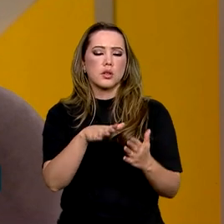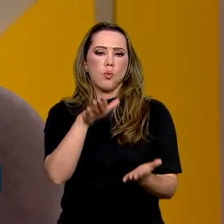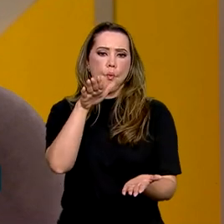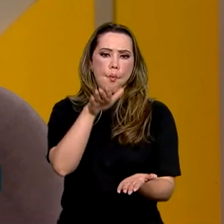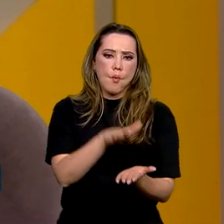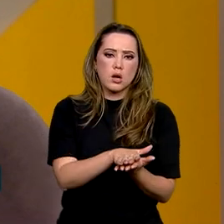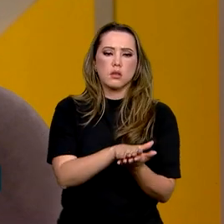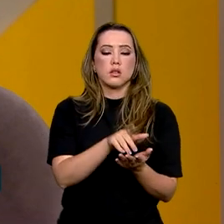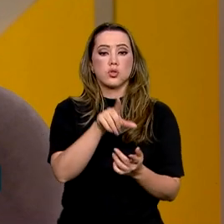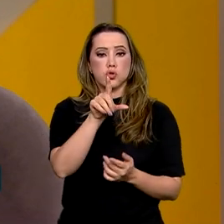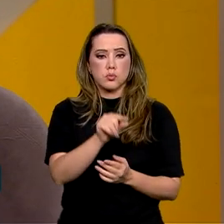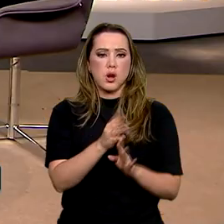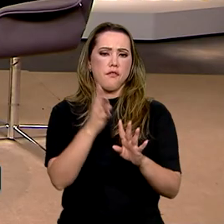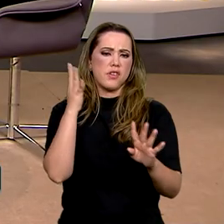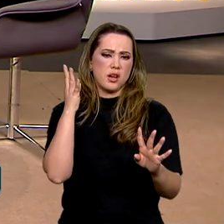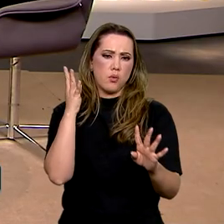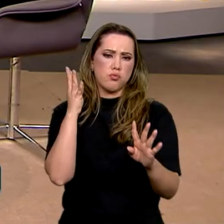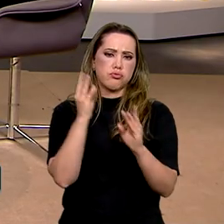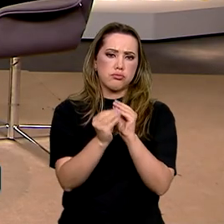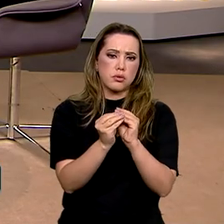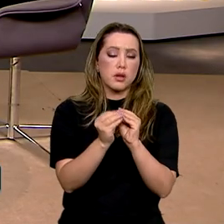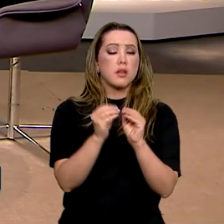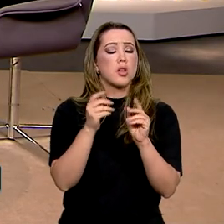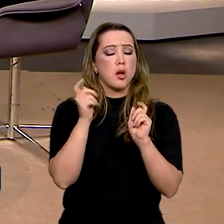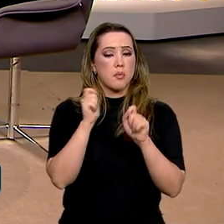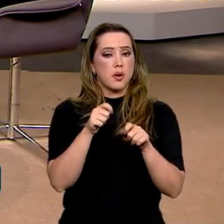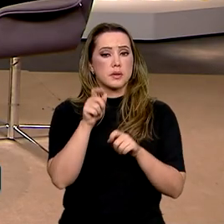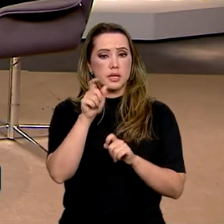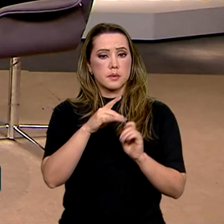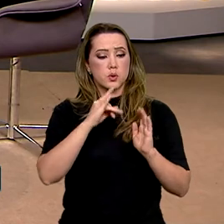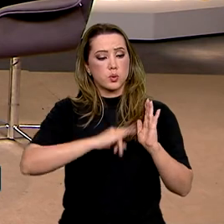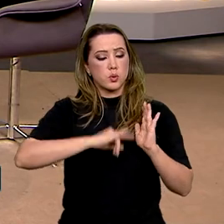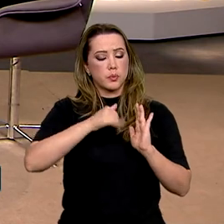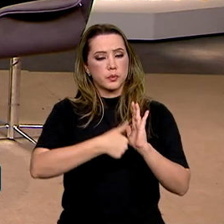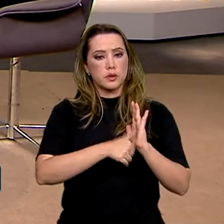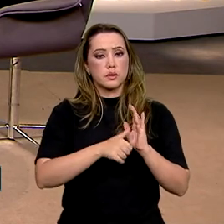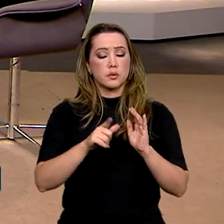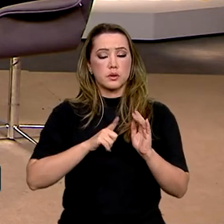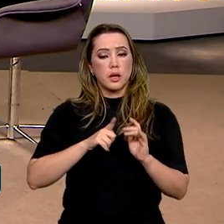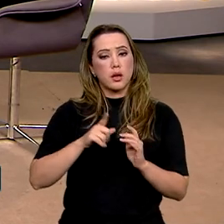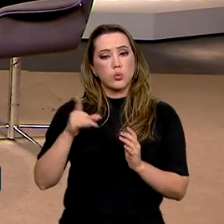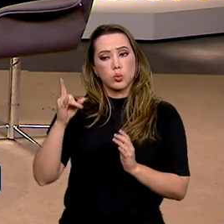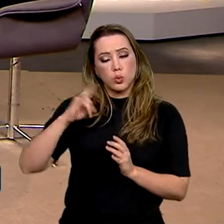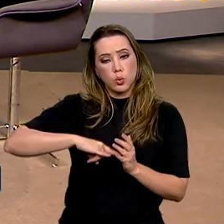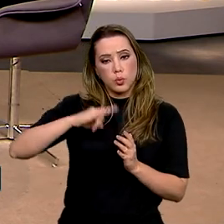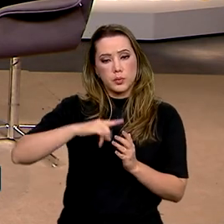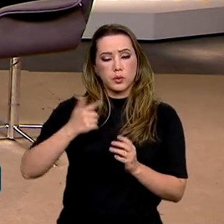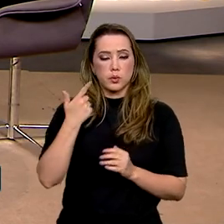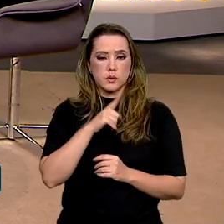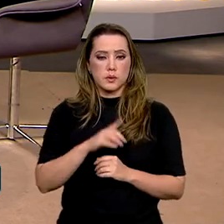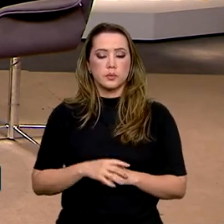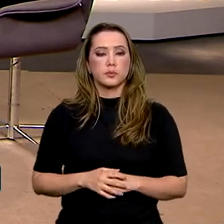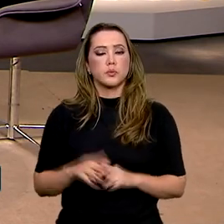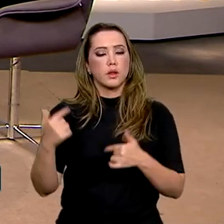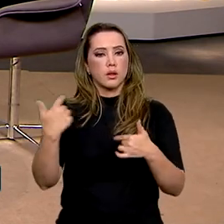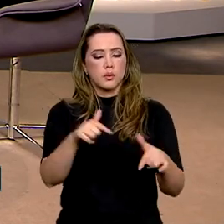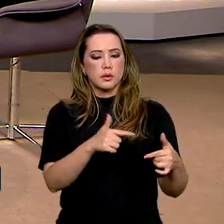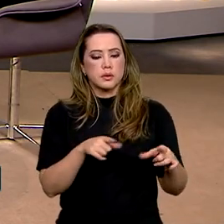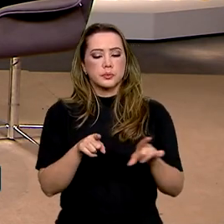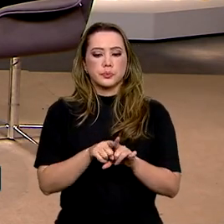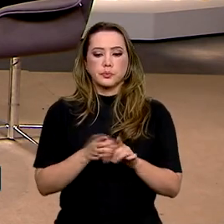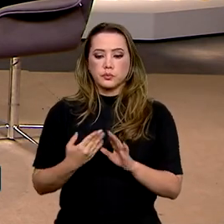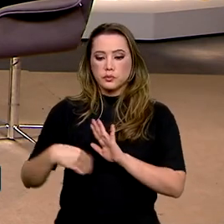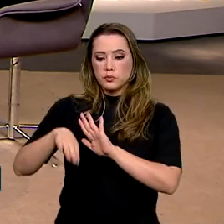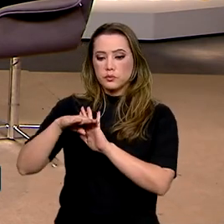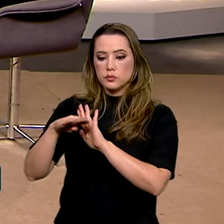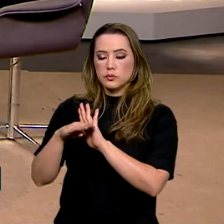zerar essa fila, e que os pescadores todos tenham a sua carteira, aqueles que estão represados. Então, a força-tarefa e o